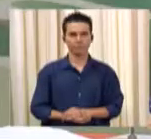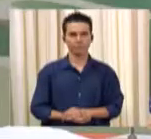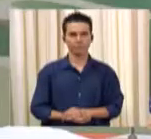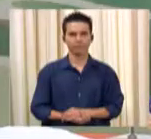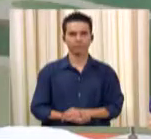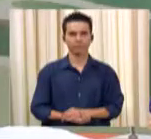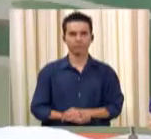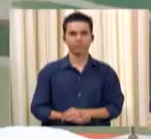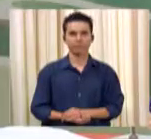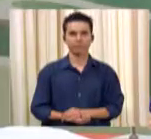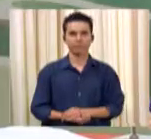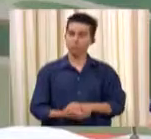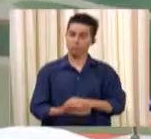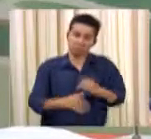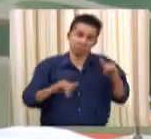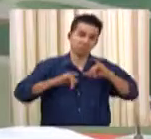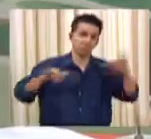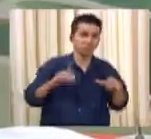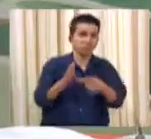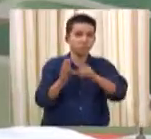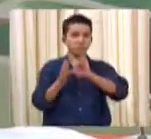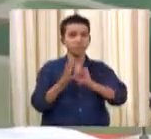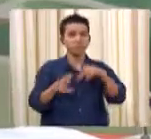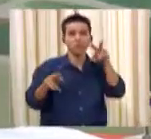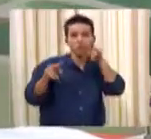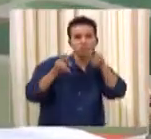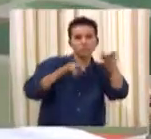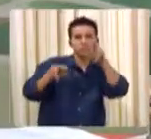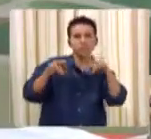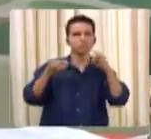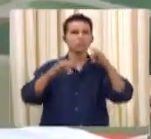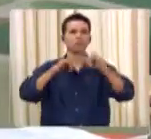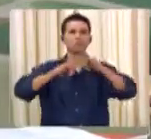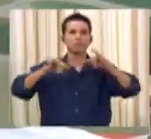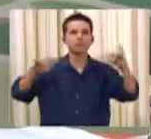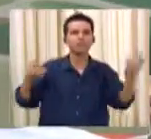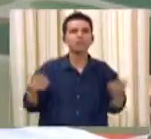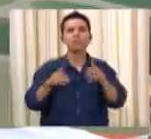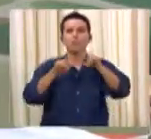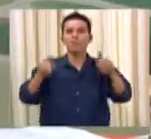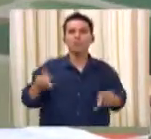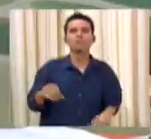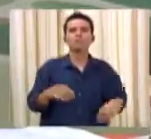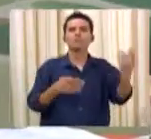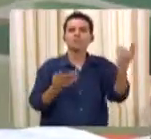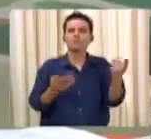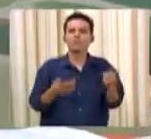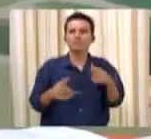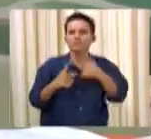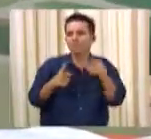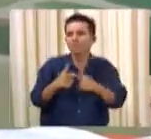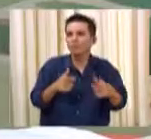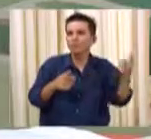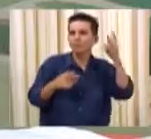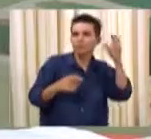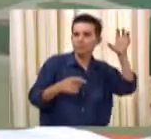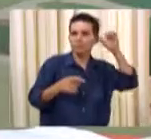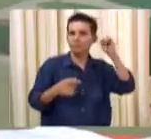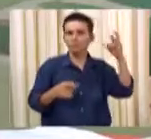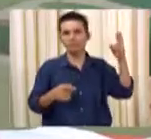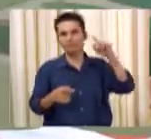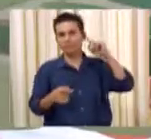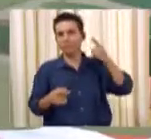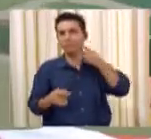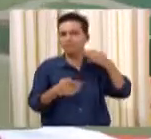Do bloco anterior, nós assistimos uma reportagem de uma professora que teve um problema e perdeu a